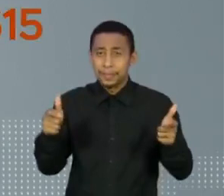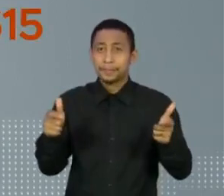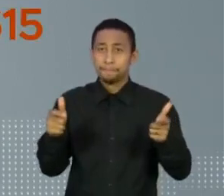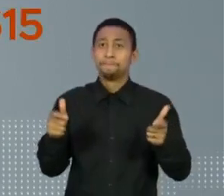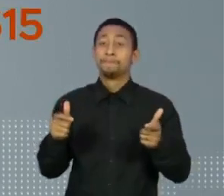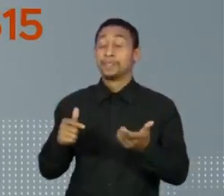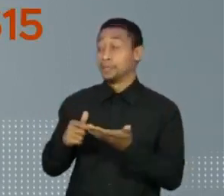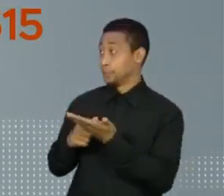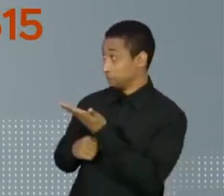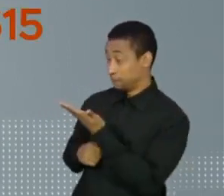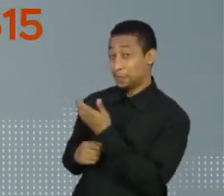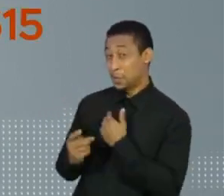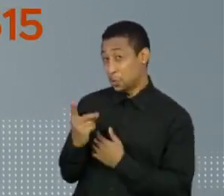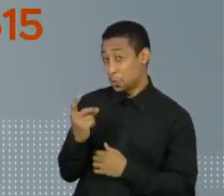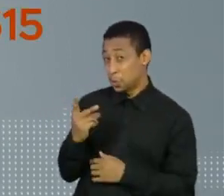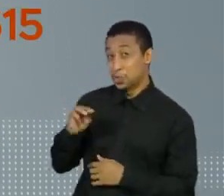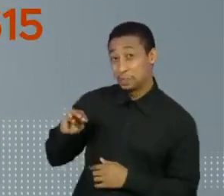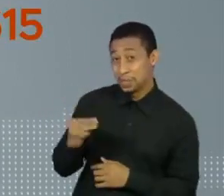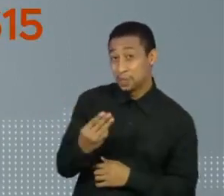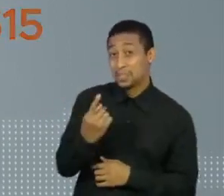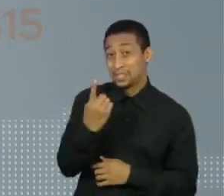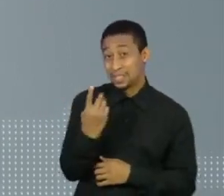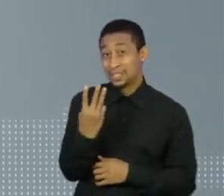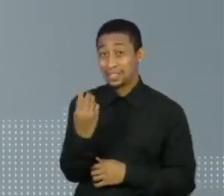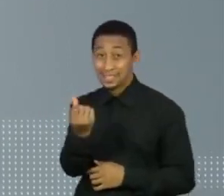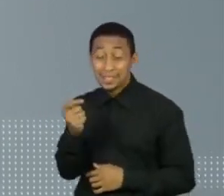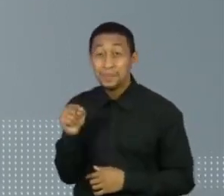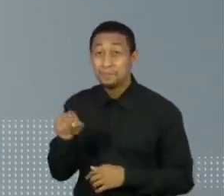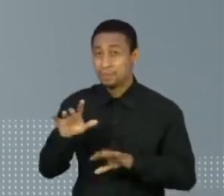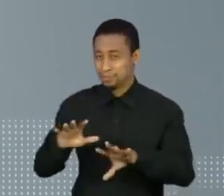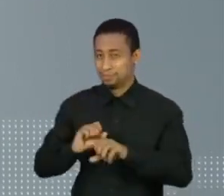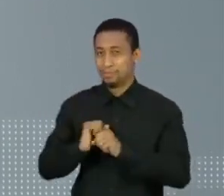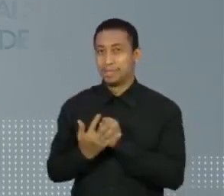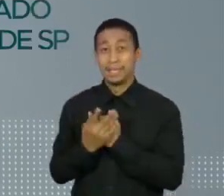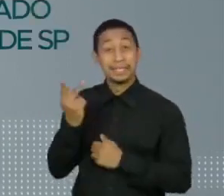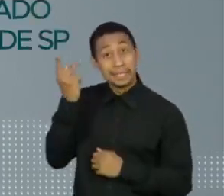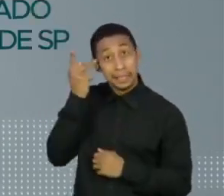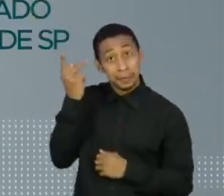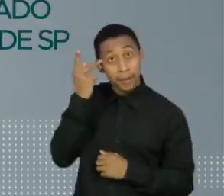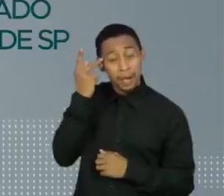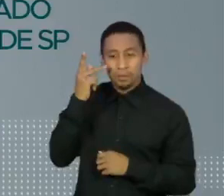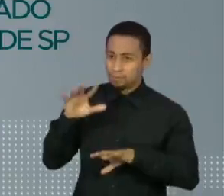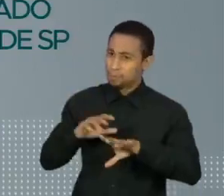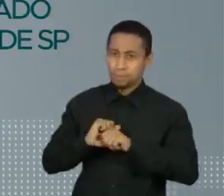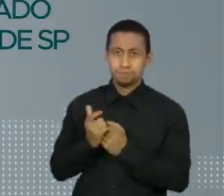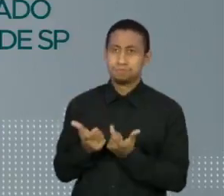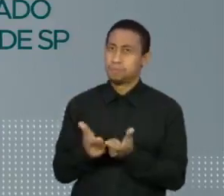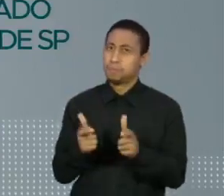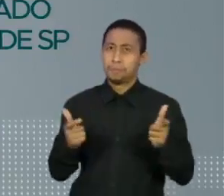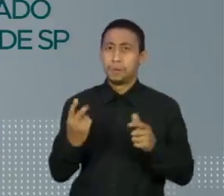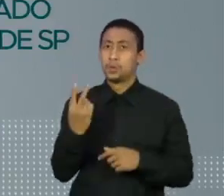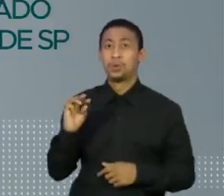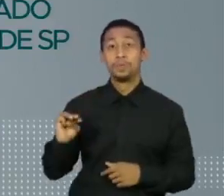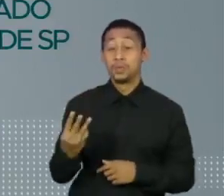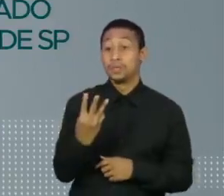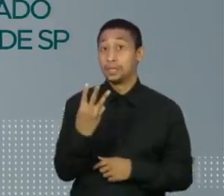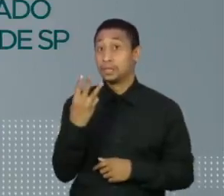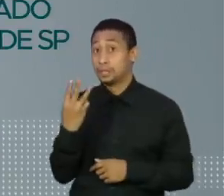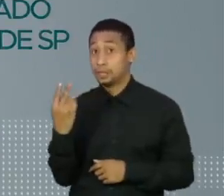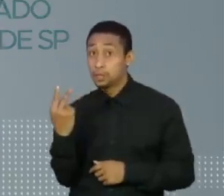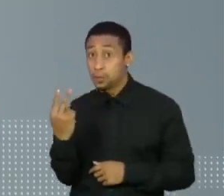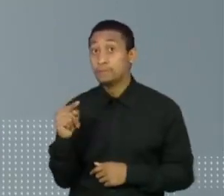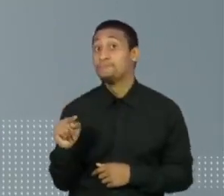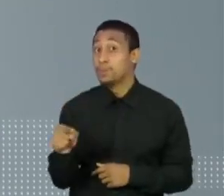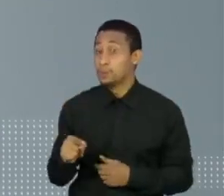são mais de 12 milhões e 136 mil infectados. São Paulo é o estado com mais registros, acima de 2 milhões e 330